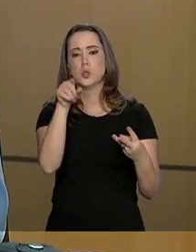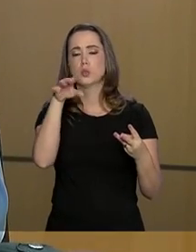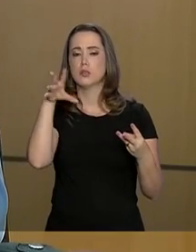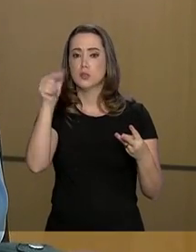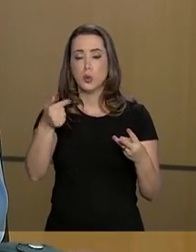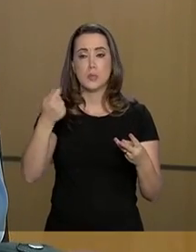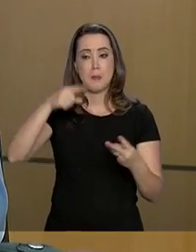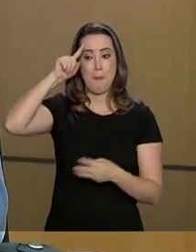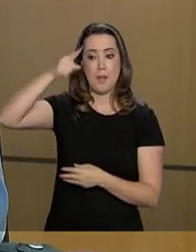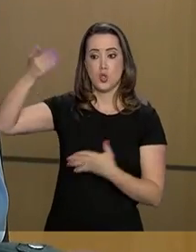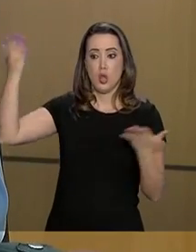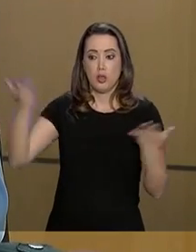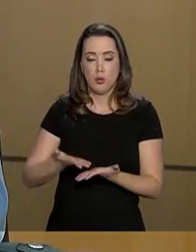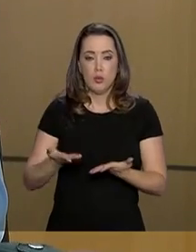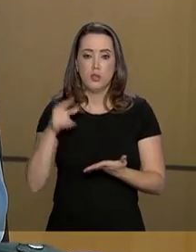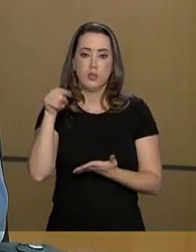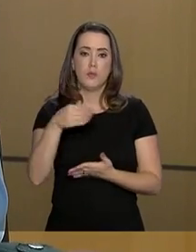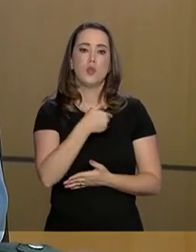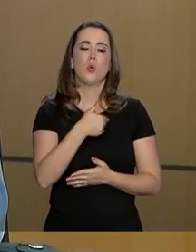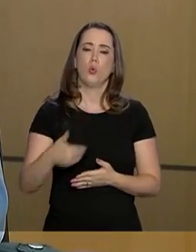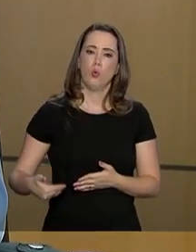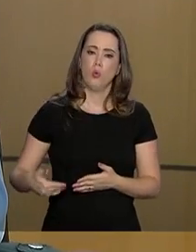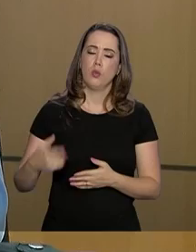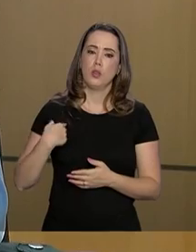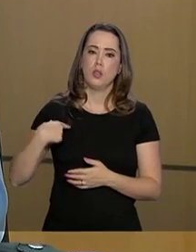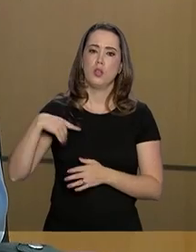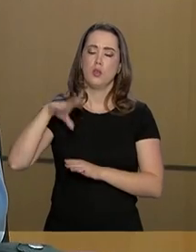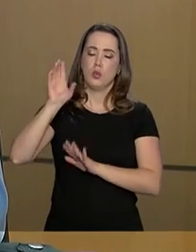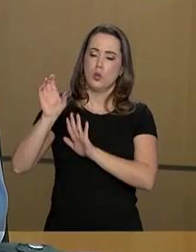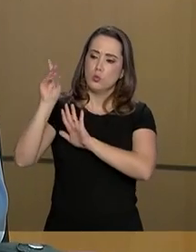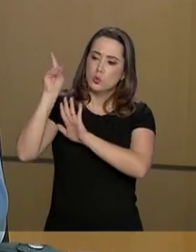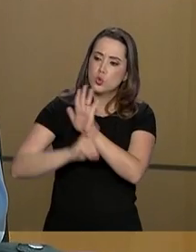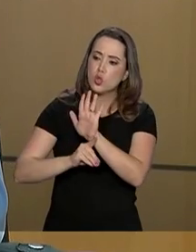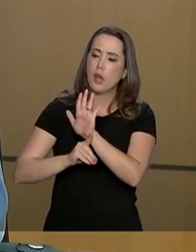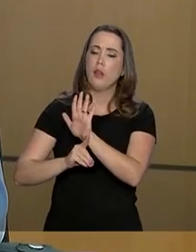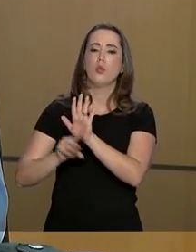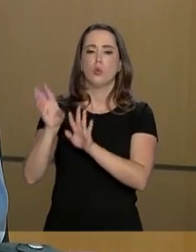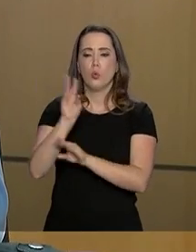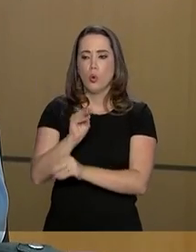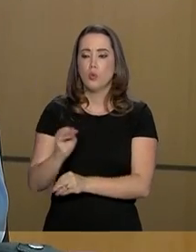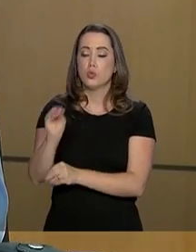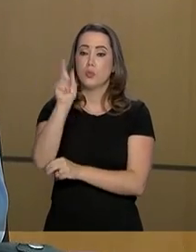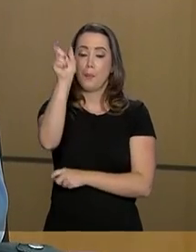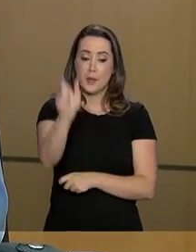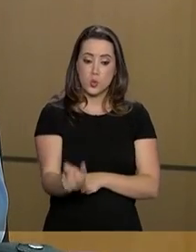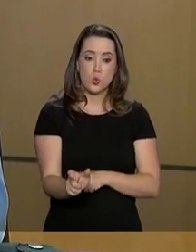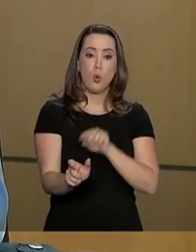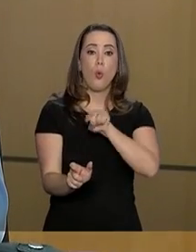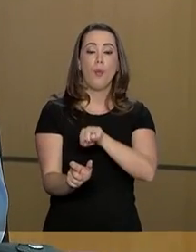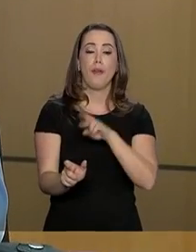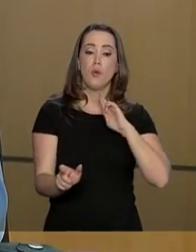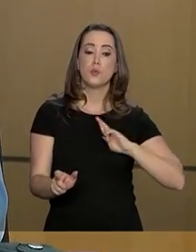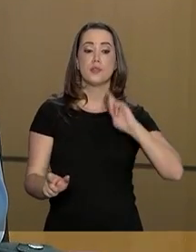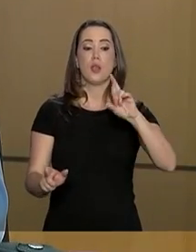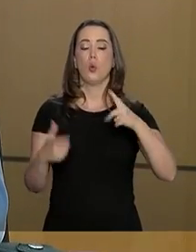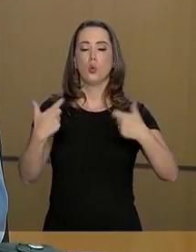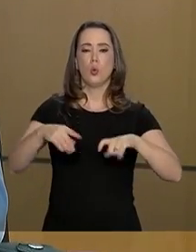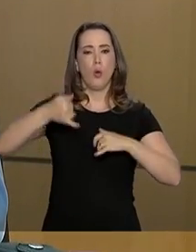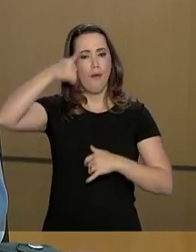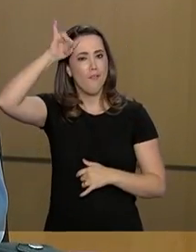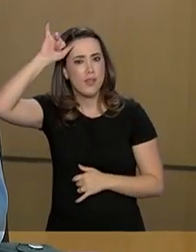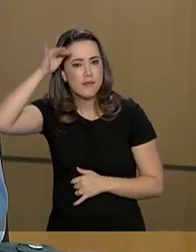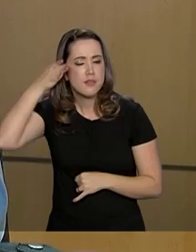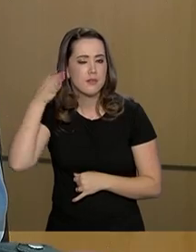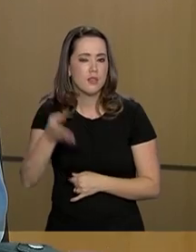restabeleçam imediatamente que o Estado Democrático de Direito seja preservado. Ou seja, o cidadão, proprietário, terá sua